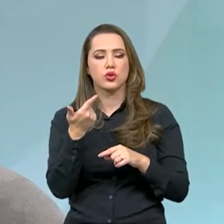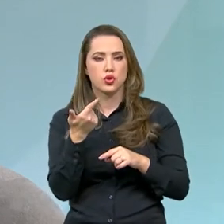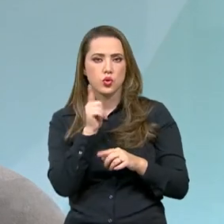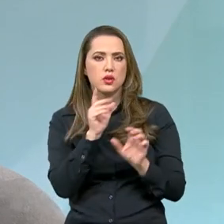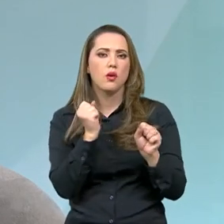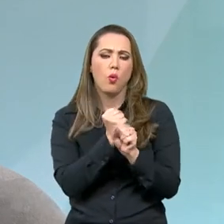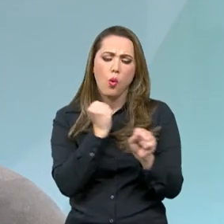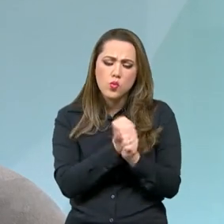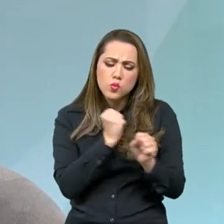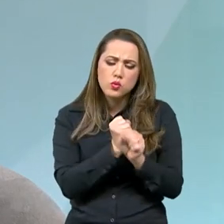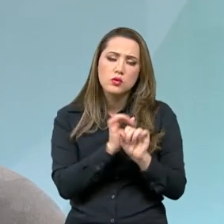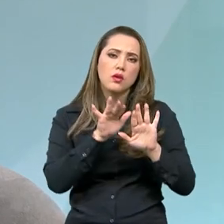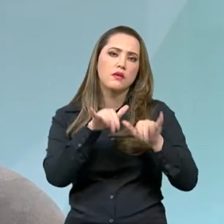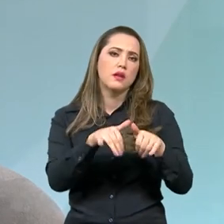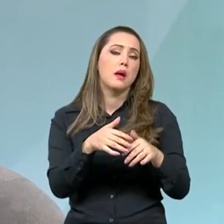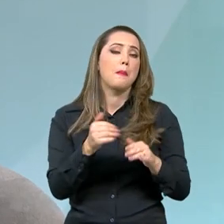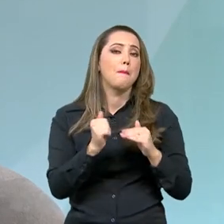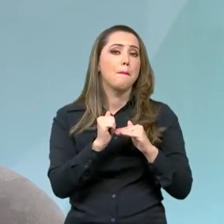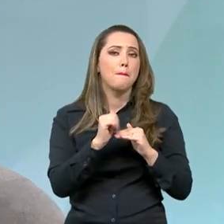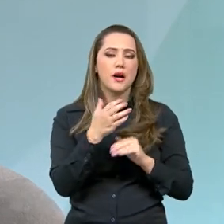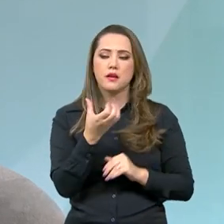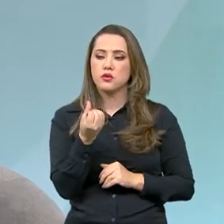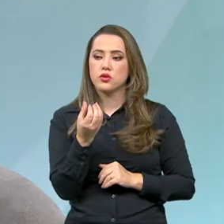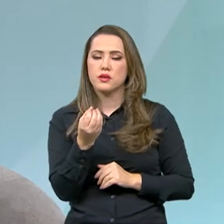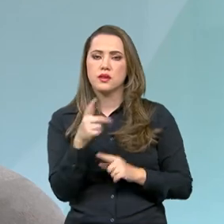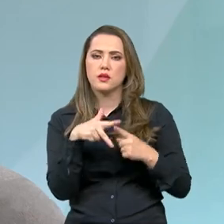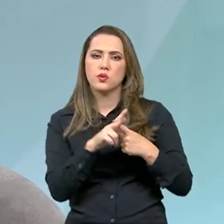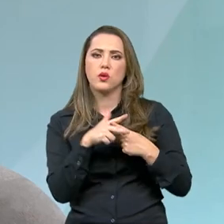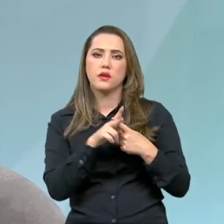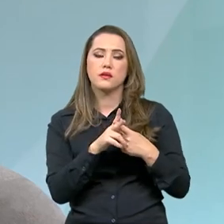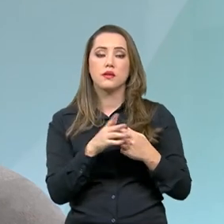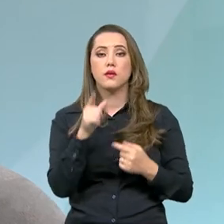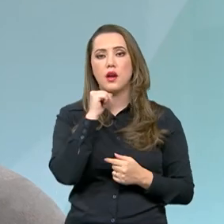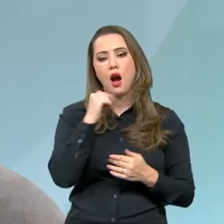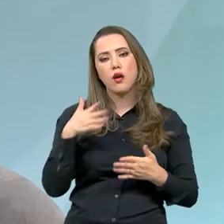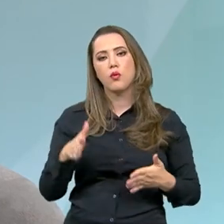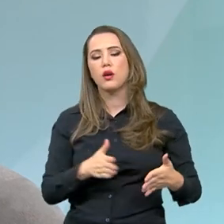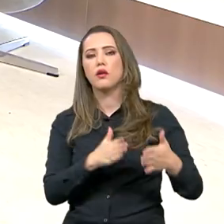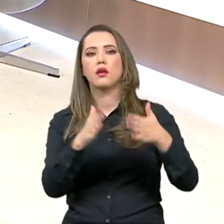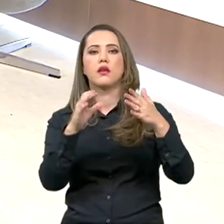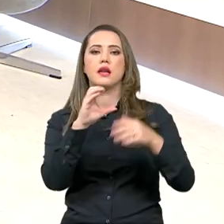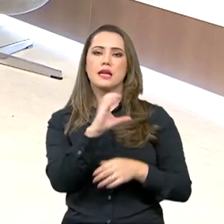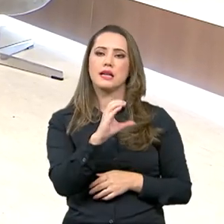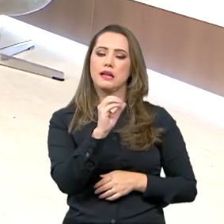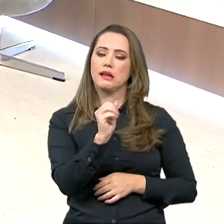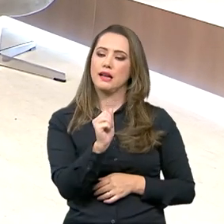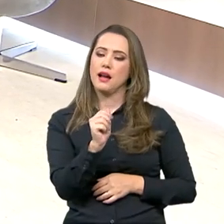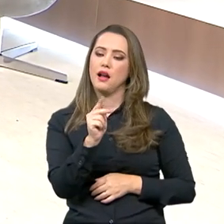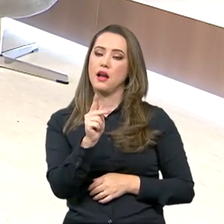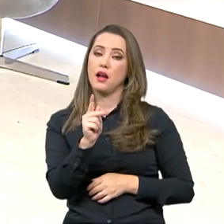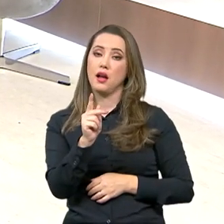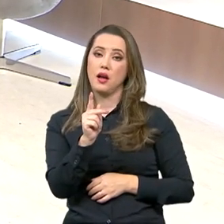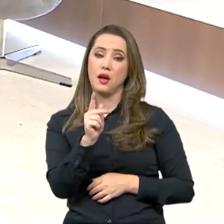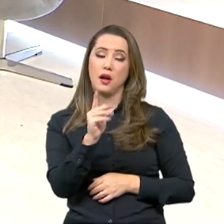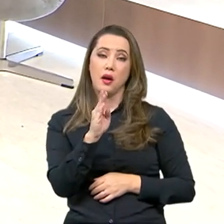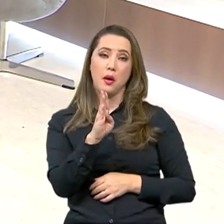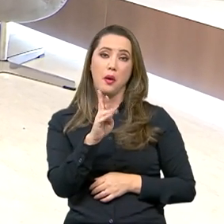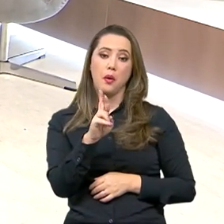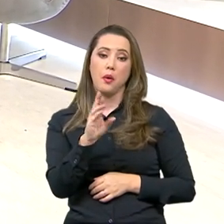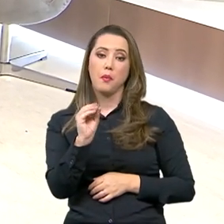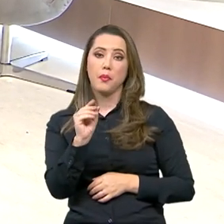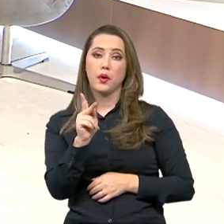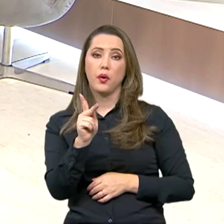físicas, foram mais de 600 reparos nas placas dos canais e as águas saem de Cabrobó, em Pernambuco, passam por Jati, é uma imagem